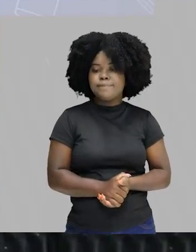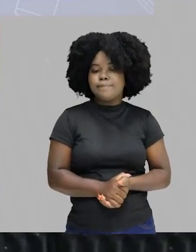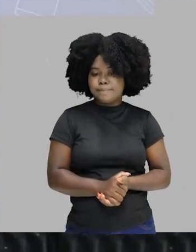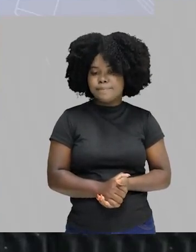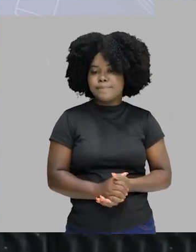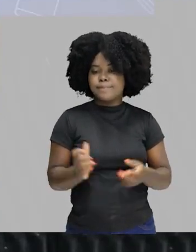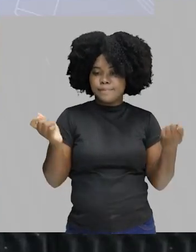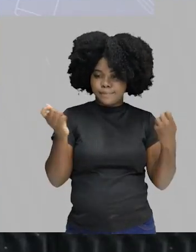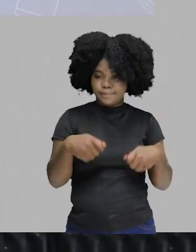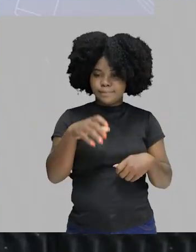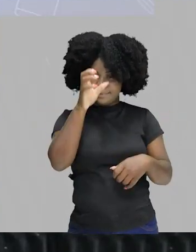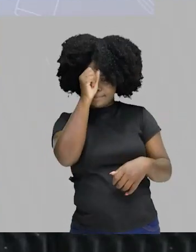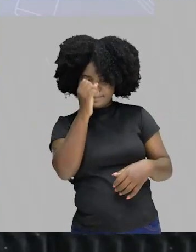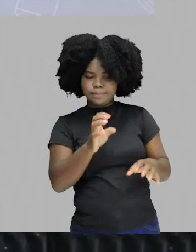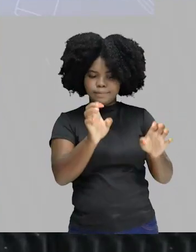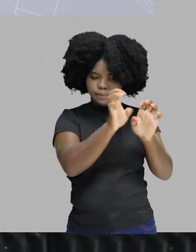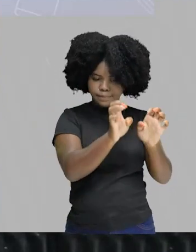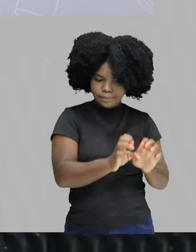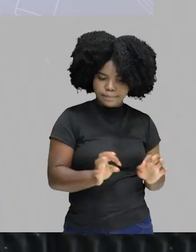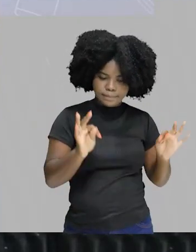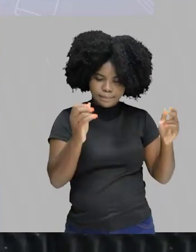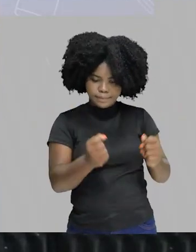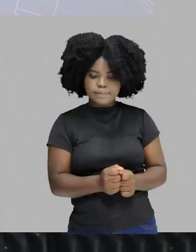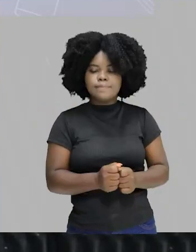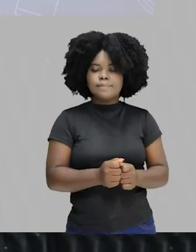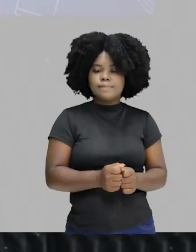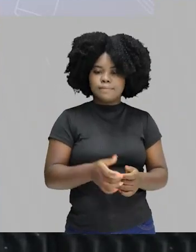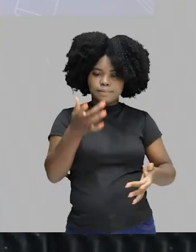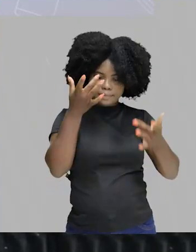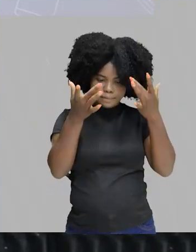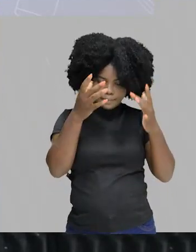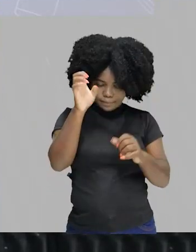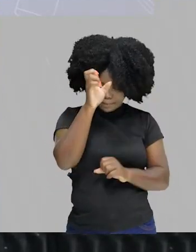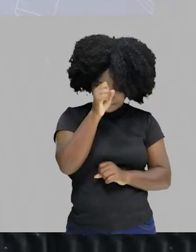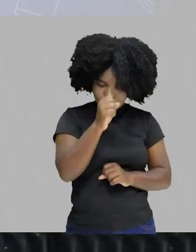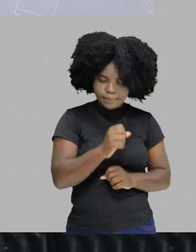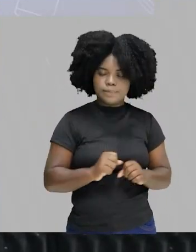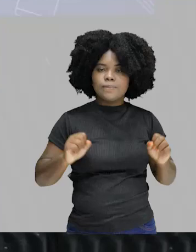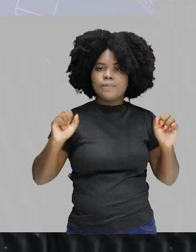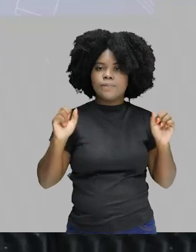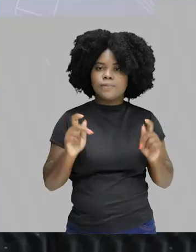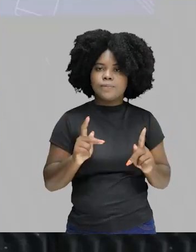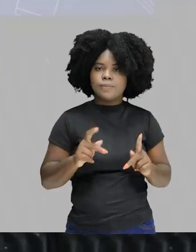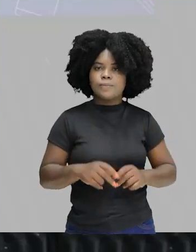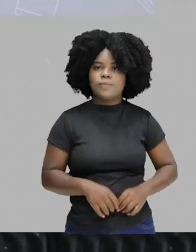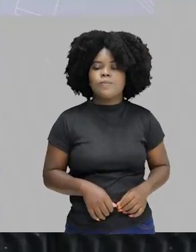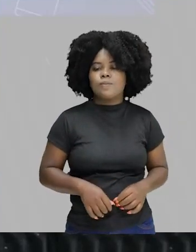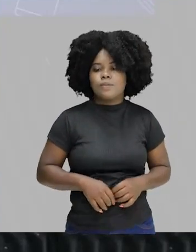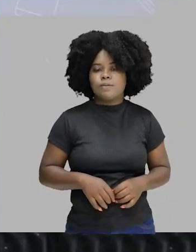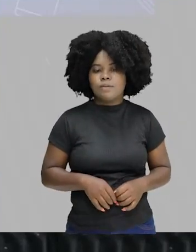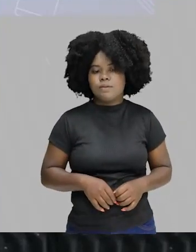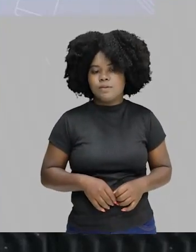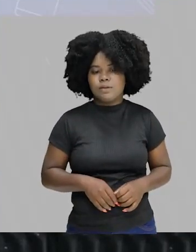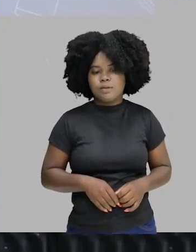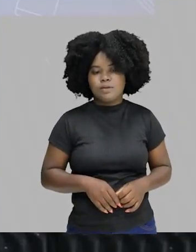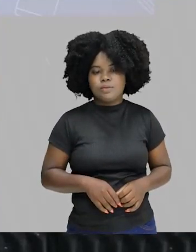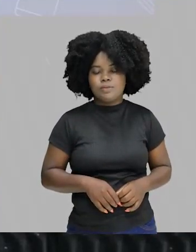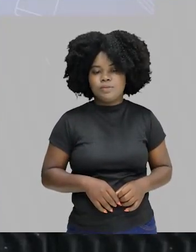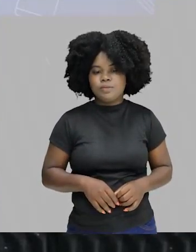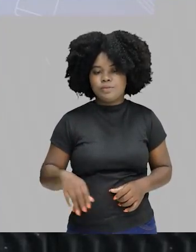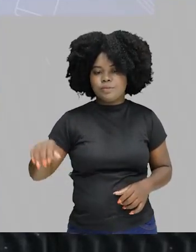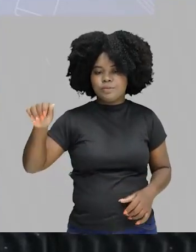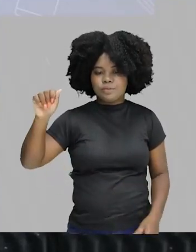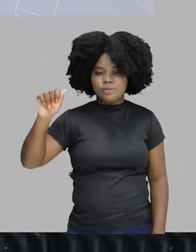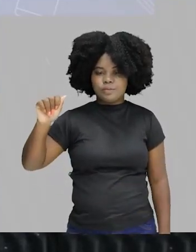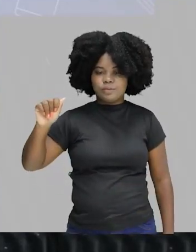você consegue pegar a estrutura como um todo e movimentar essa estrutura de uma forma completa. Certo? Então, olha